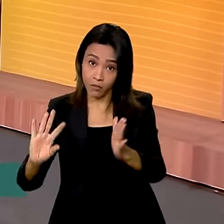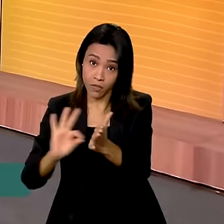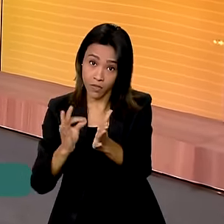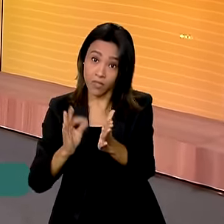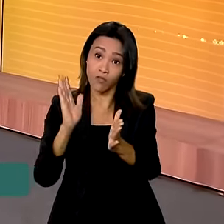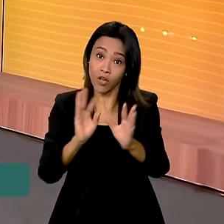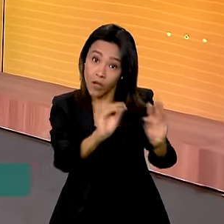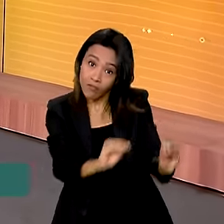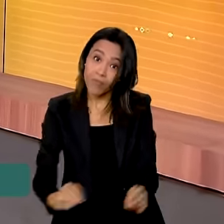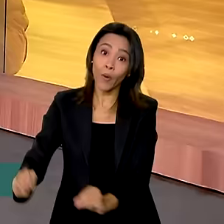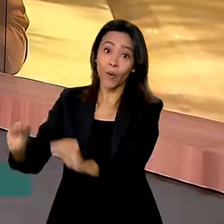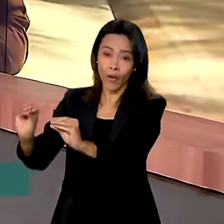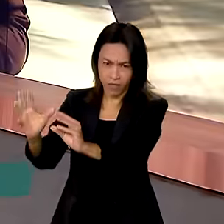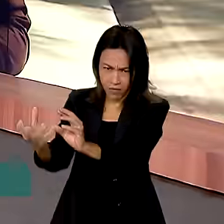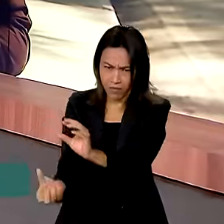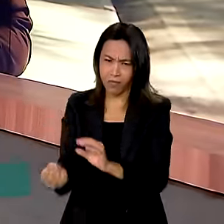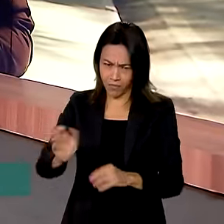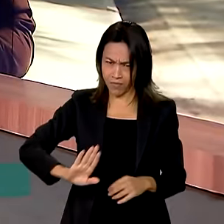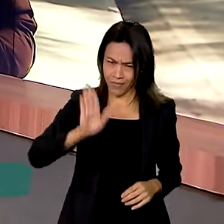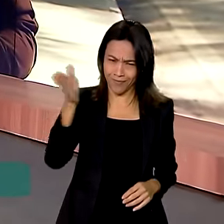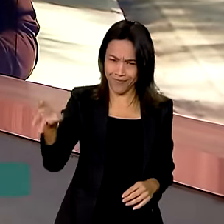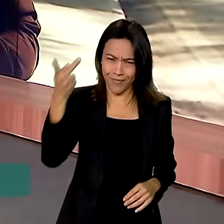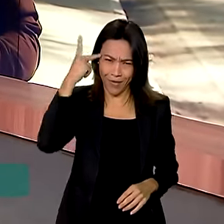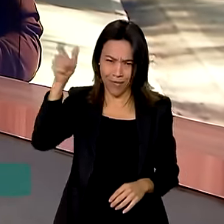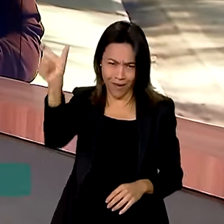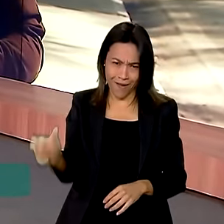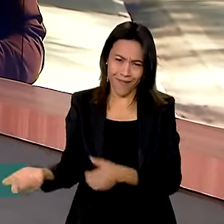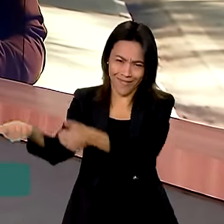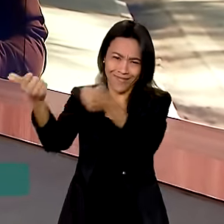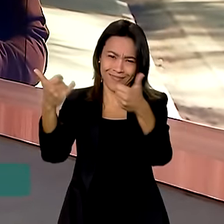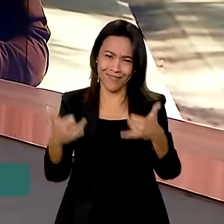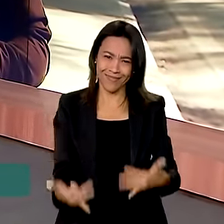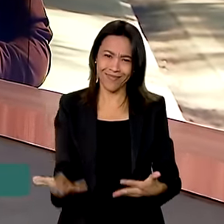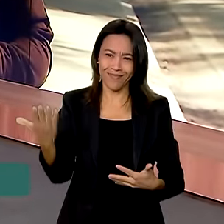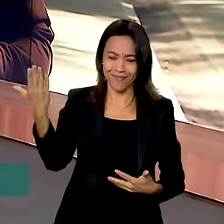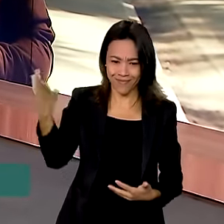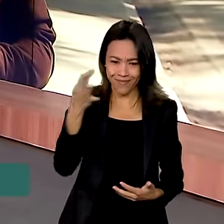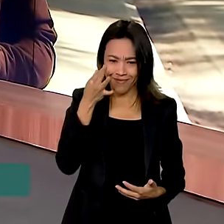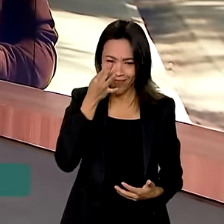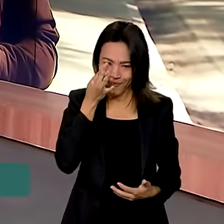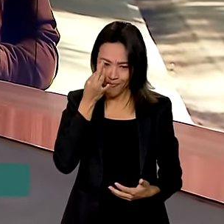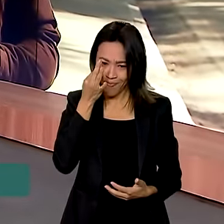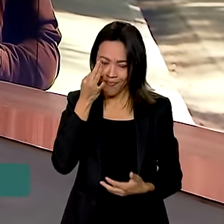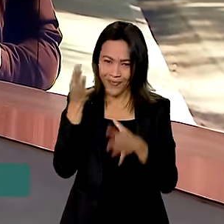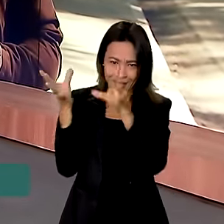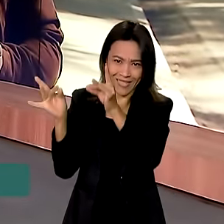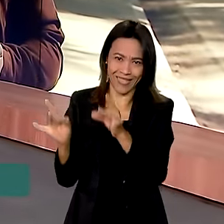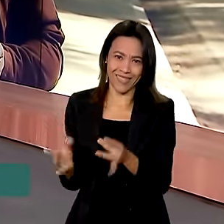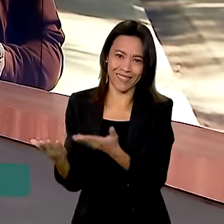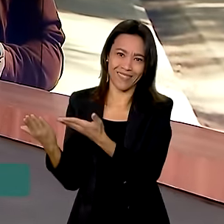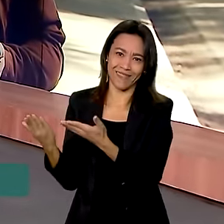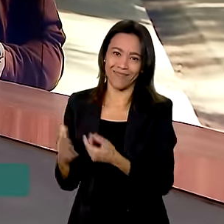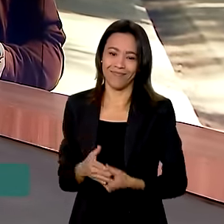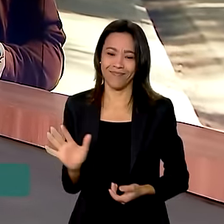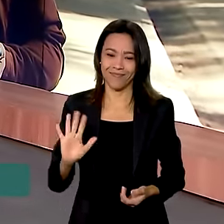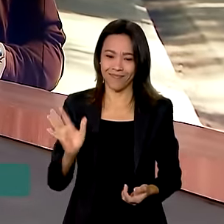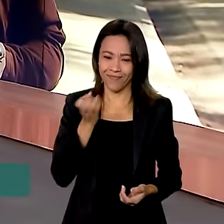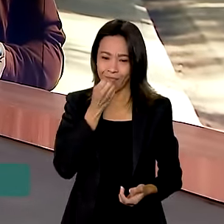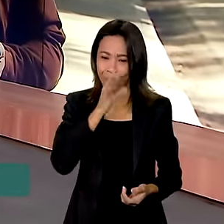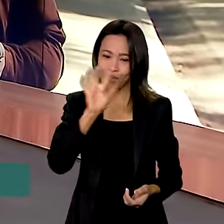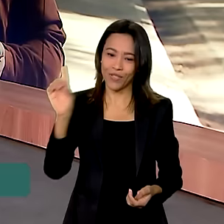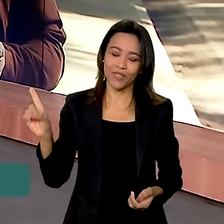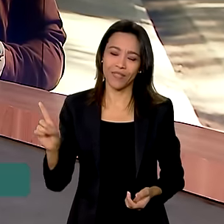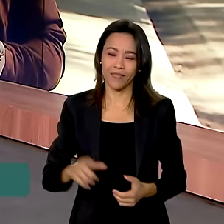prorrogado. Então vamos a São Paulo com o nosso repórter Dimas Soldi, que traz todos os detalhes para a gente. Oi, Dimas, bom dia para você.